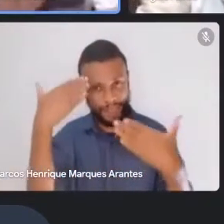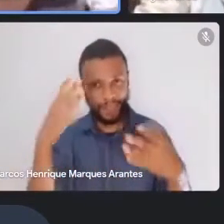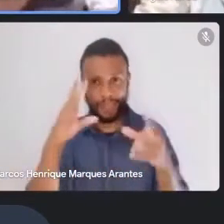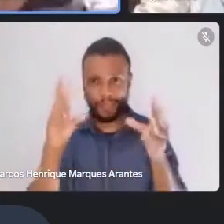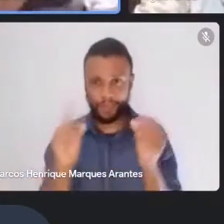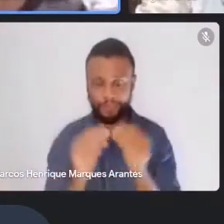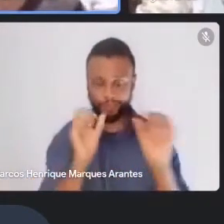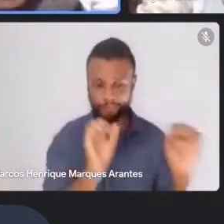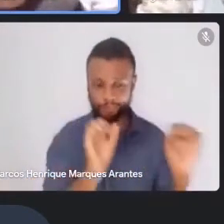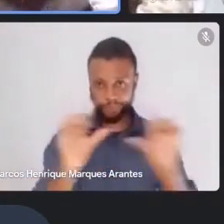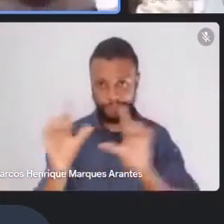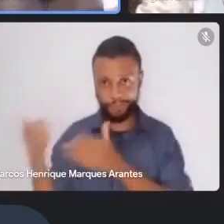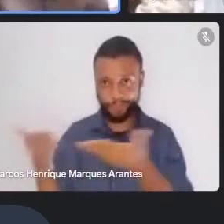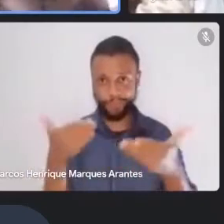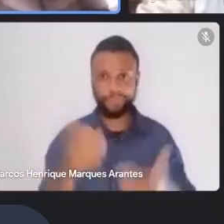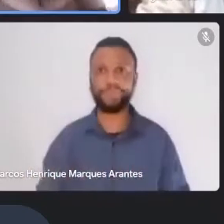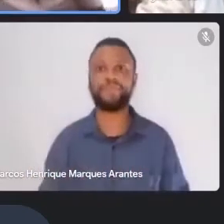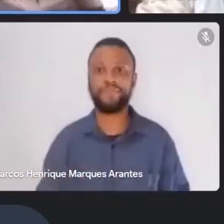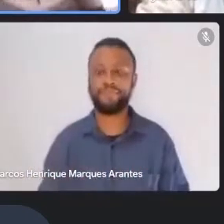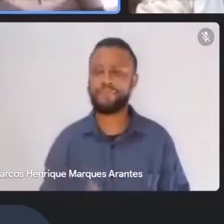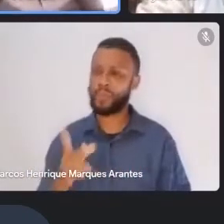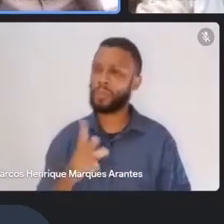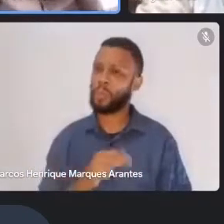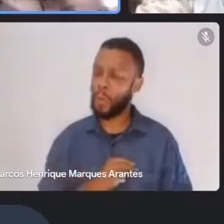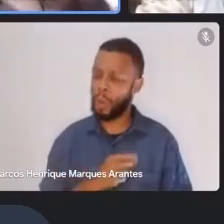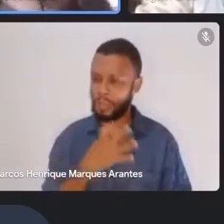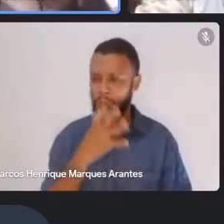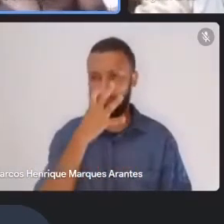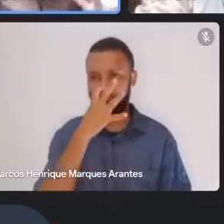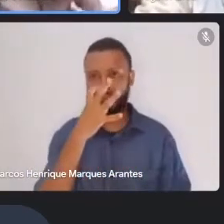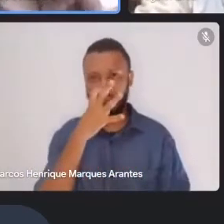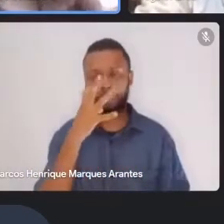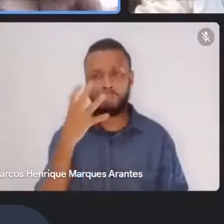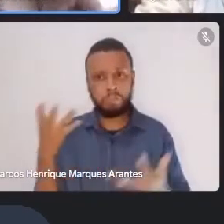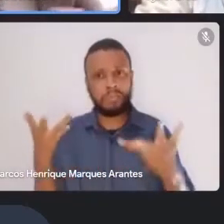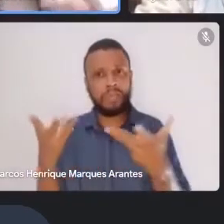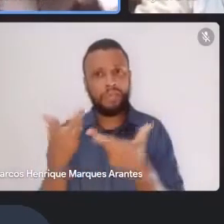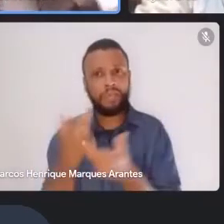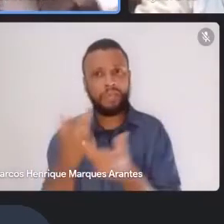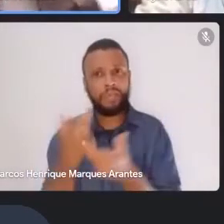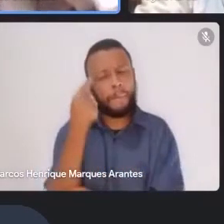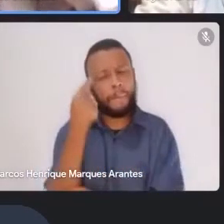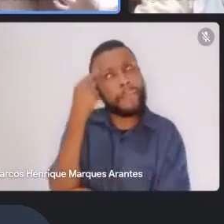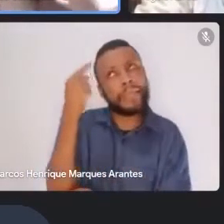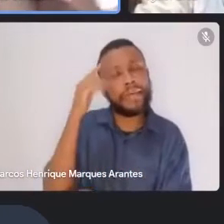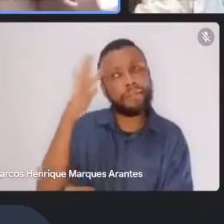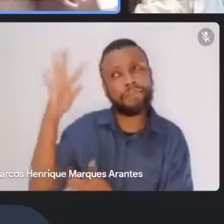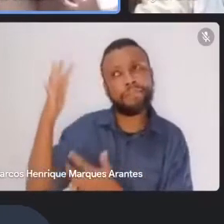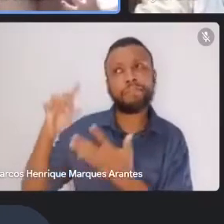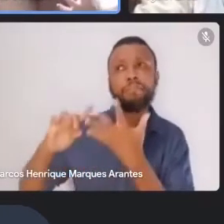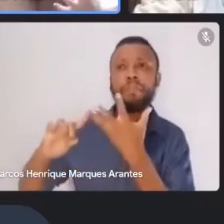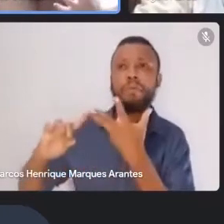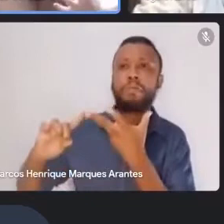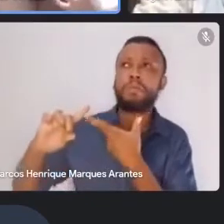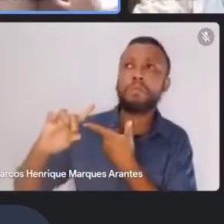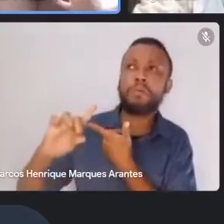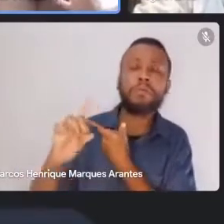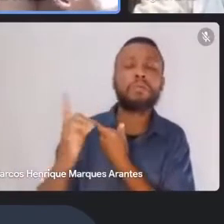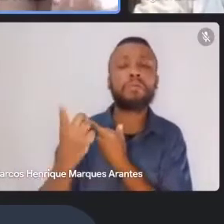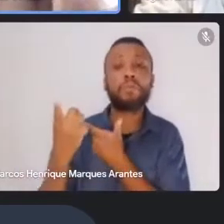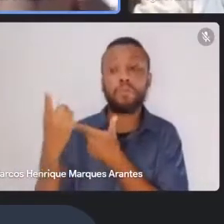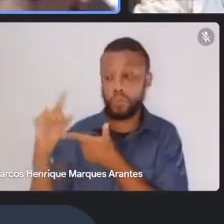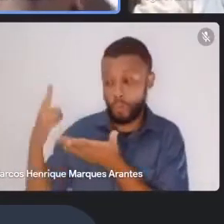Passando a bola, passo de mestre, Regina. Pensar nos clássicos, pensar em quantos sertões há no